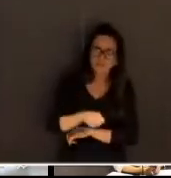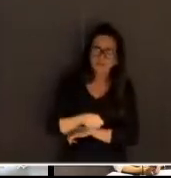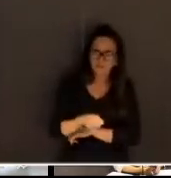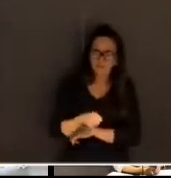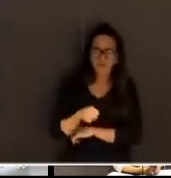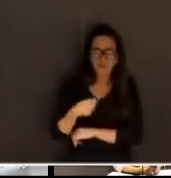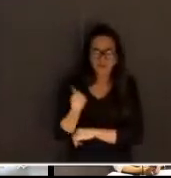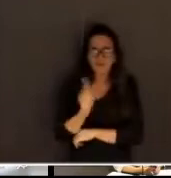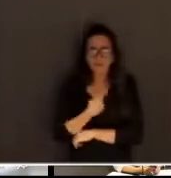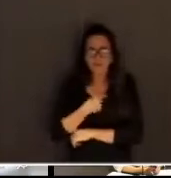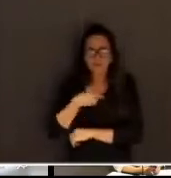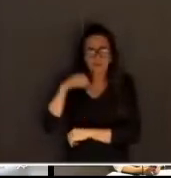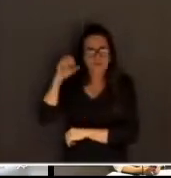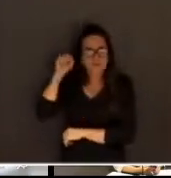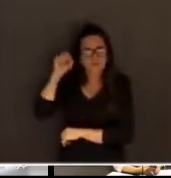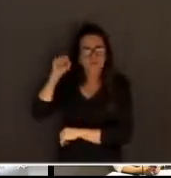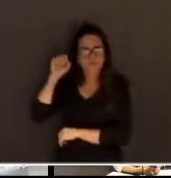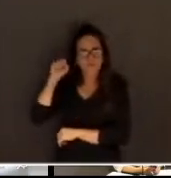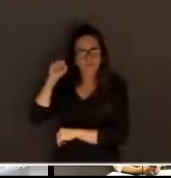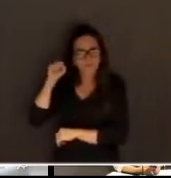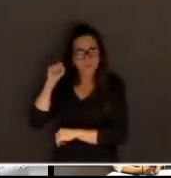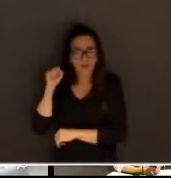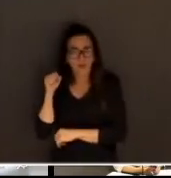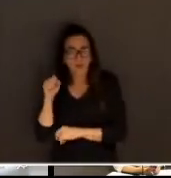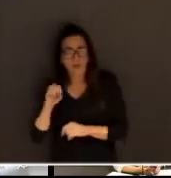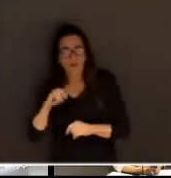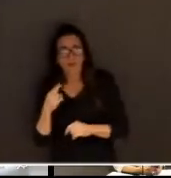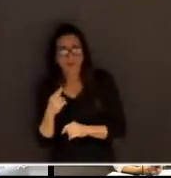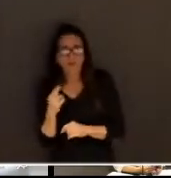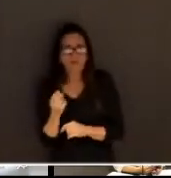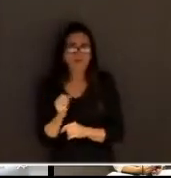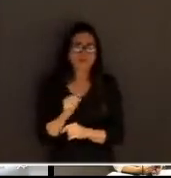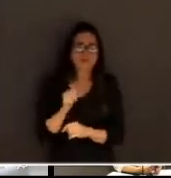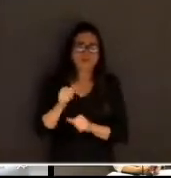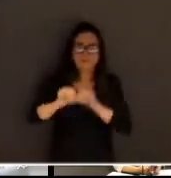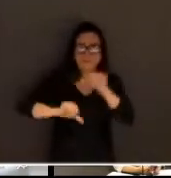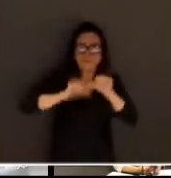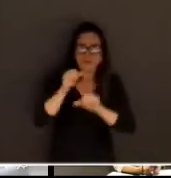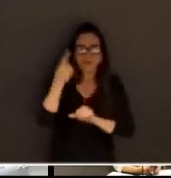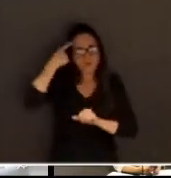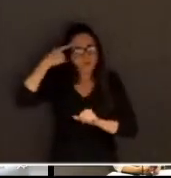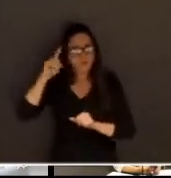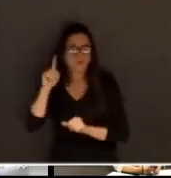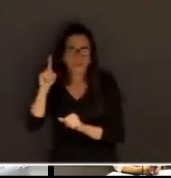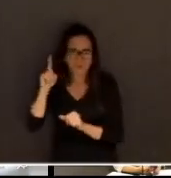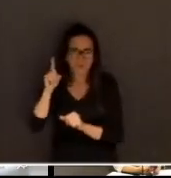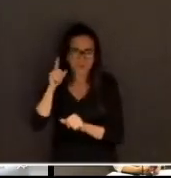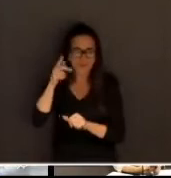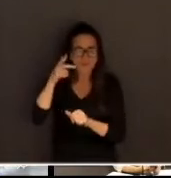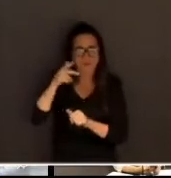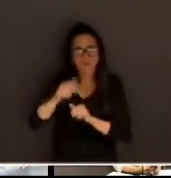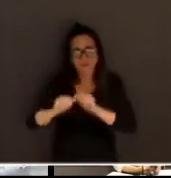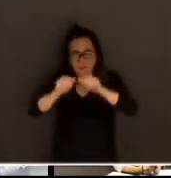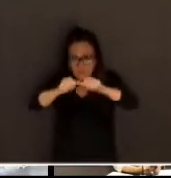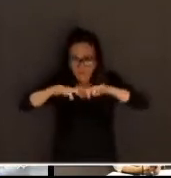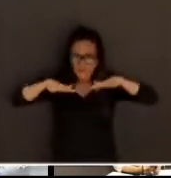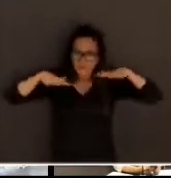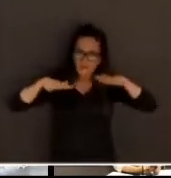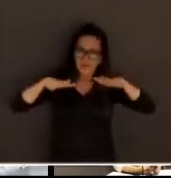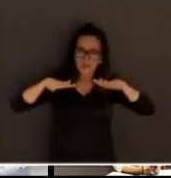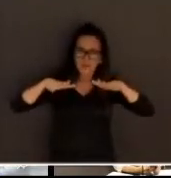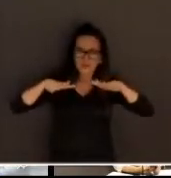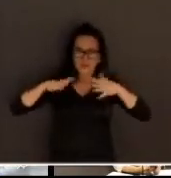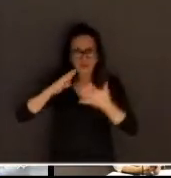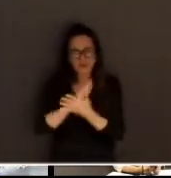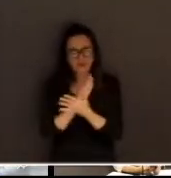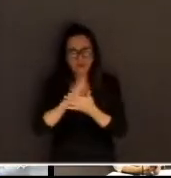pessoa naquele dia, mas vai adiar, porque ela não pode ser trazida ou estar num lugar distante, a gente localizou ela pelo celular e ela poderia fazer uma videoconferência. Então, tomara que também a